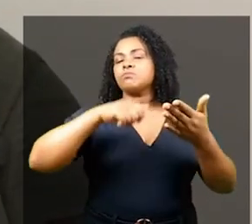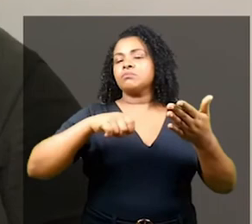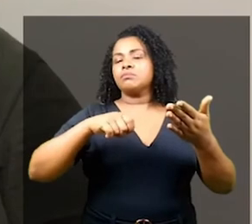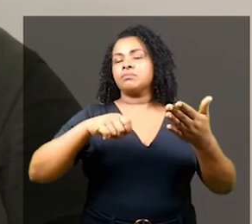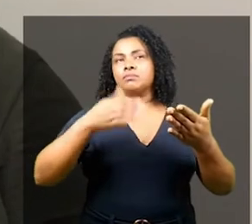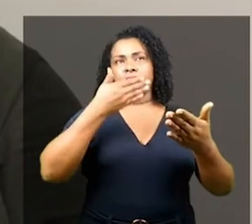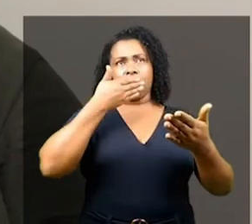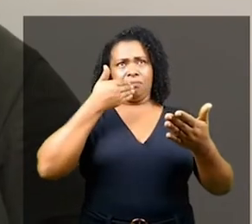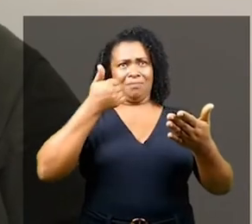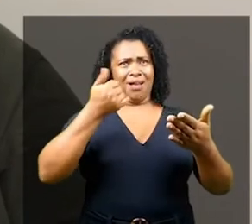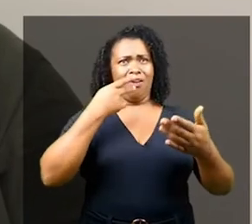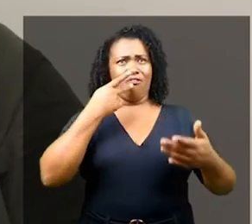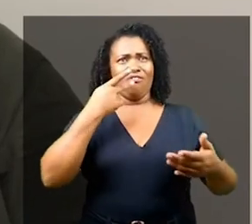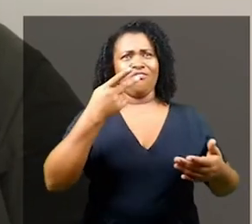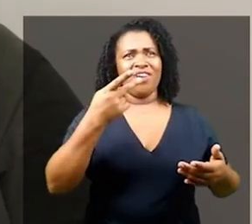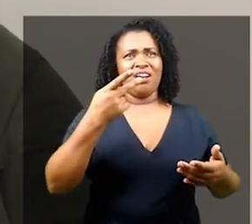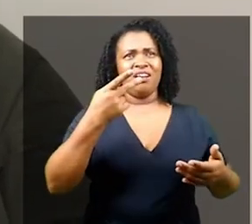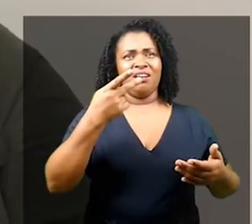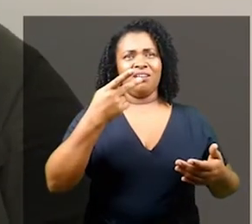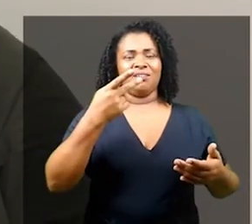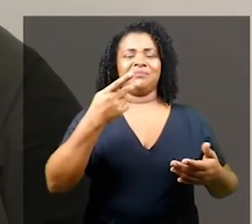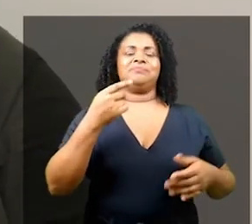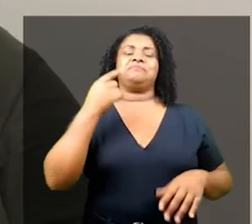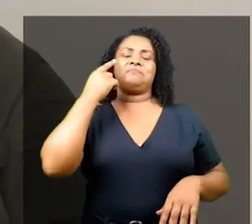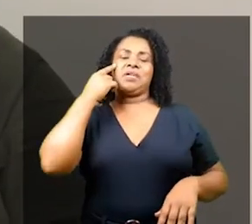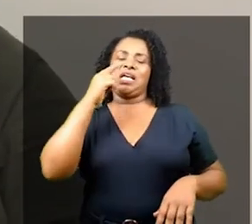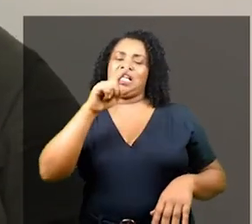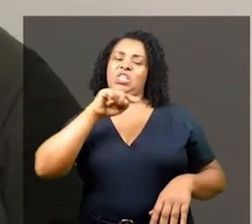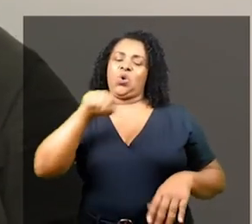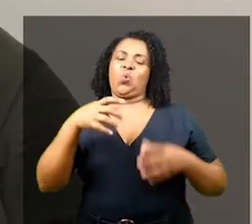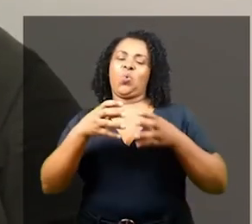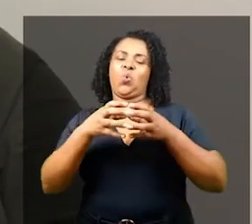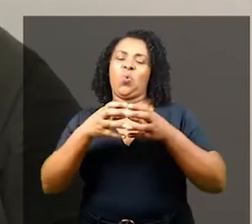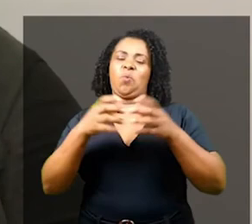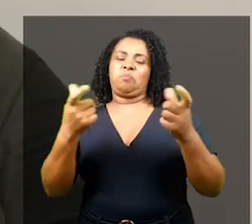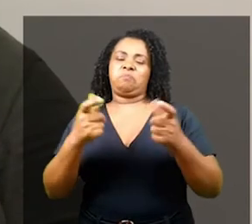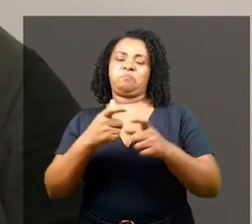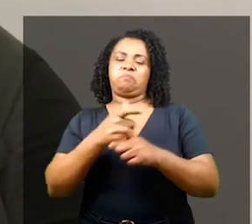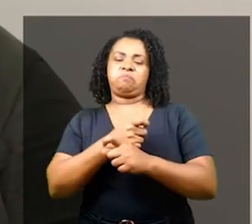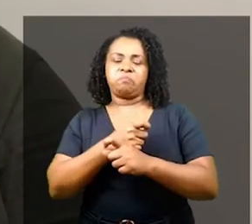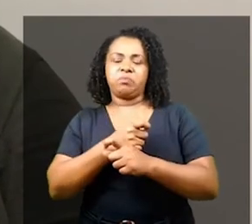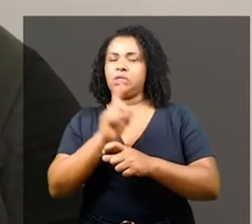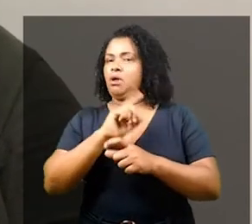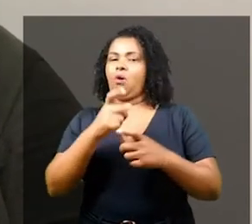citar Audrey Lorde. É melhor falar, lembrando que esperavam que não sobrevivêssemos.